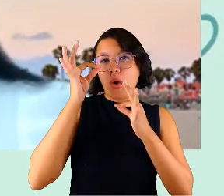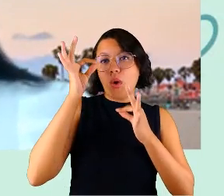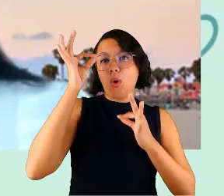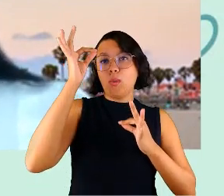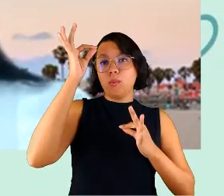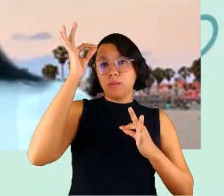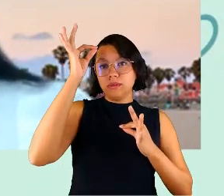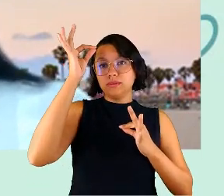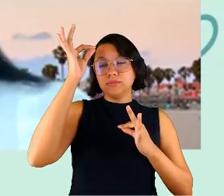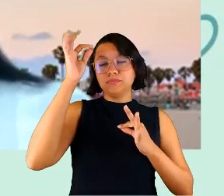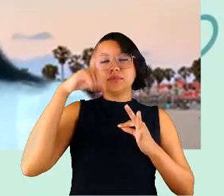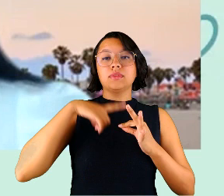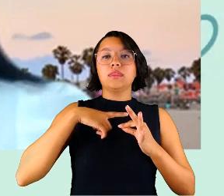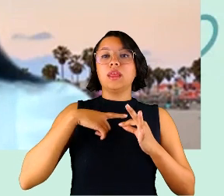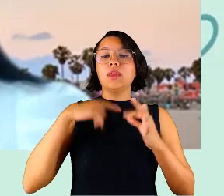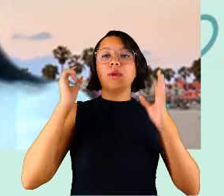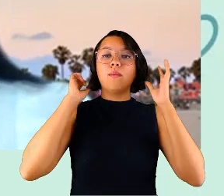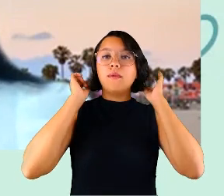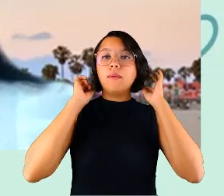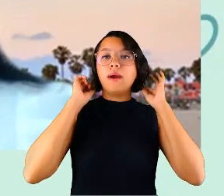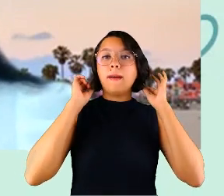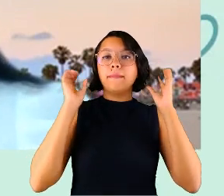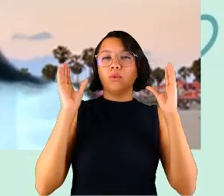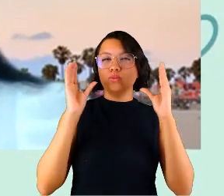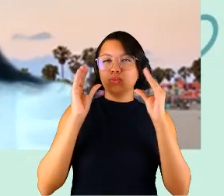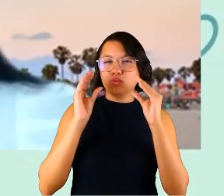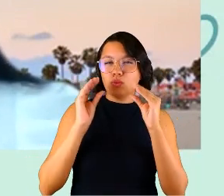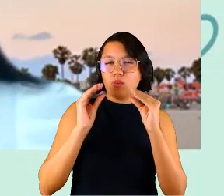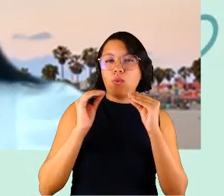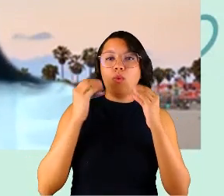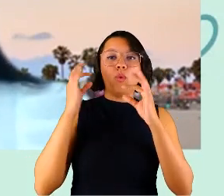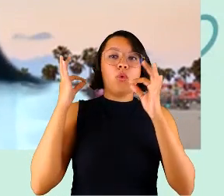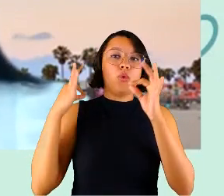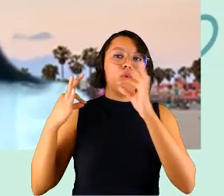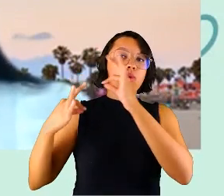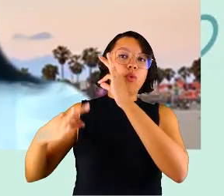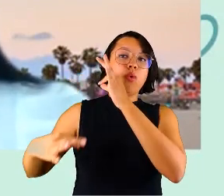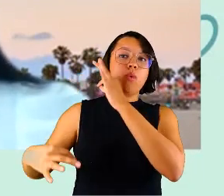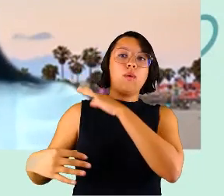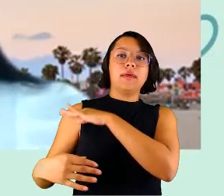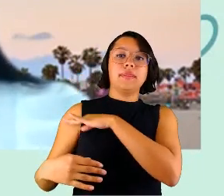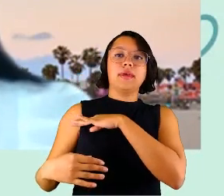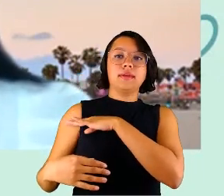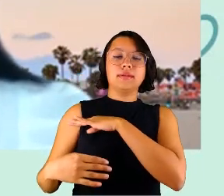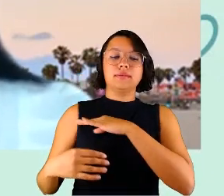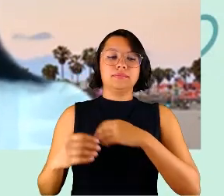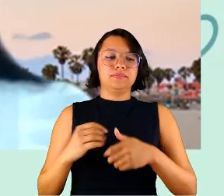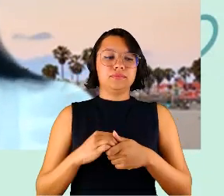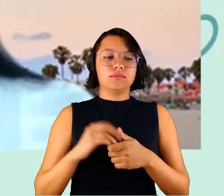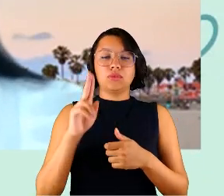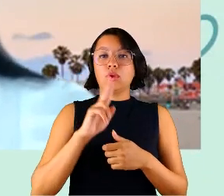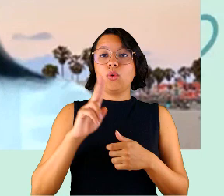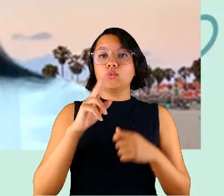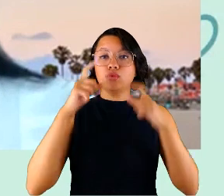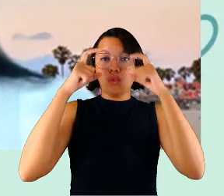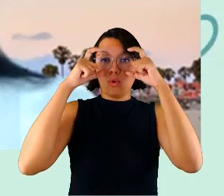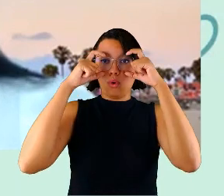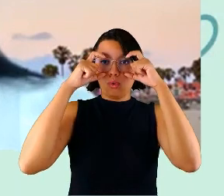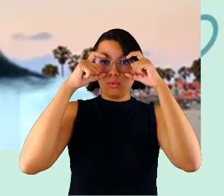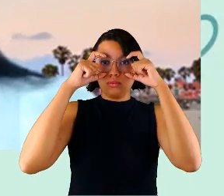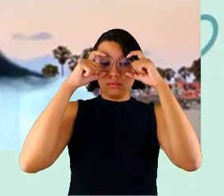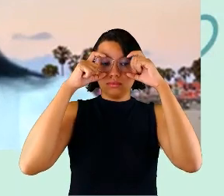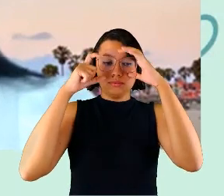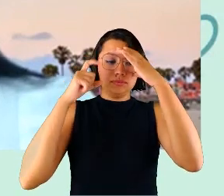comprido, tenho cabelo escuro, longos até os ombros, uso óculos e